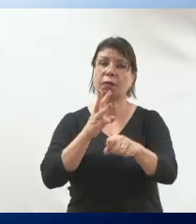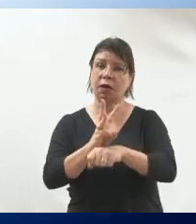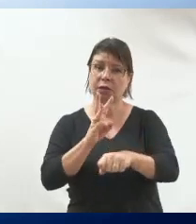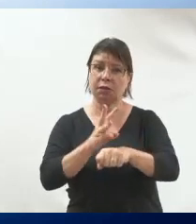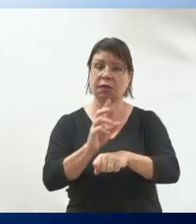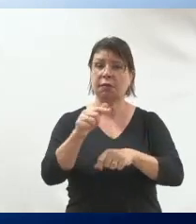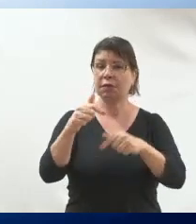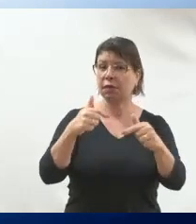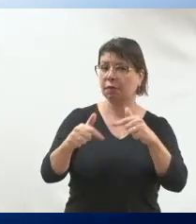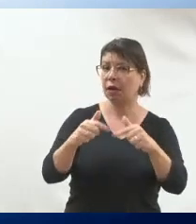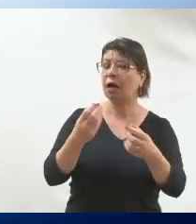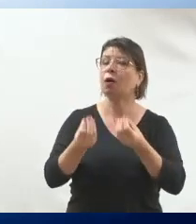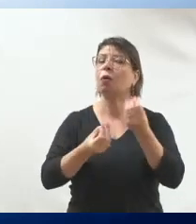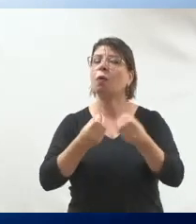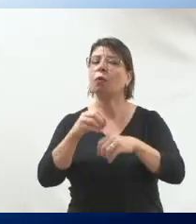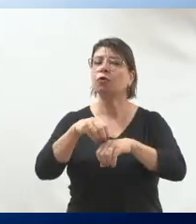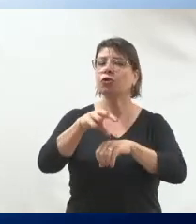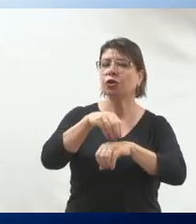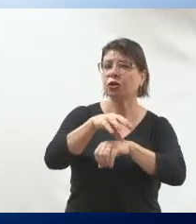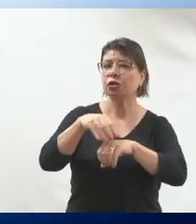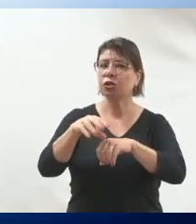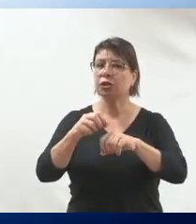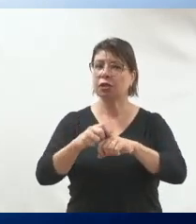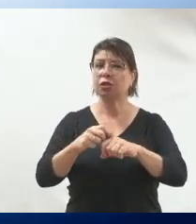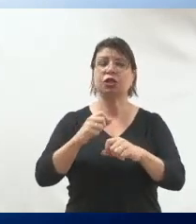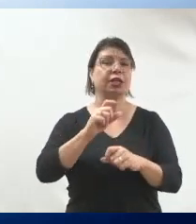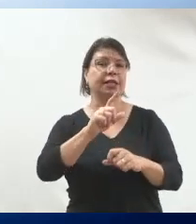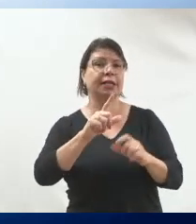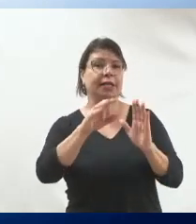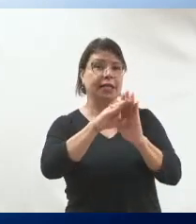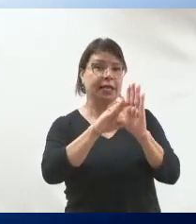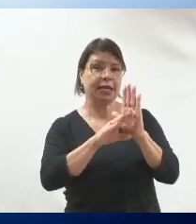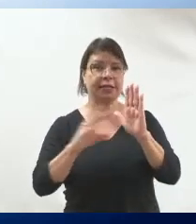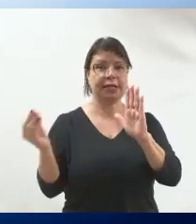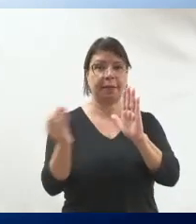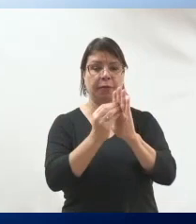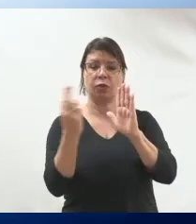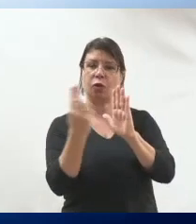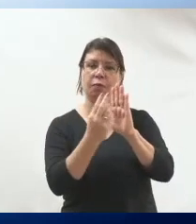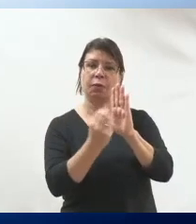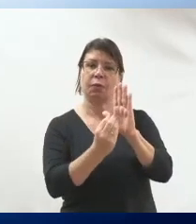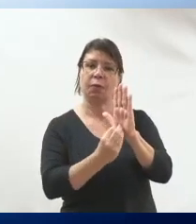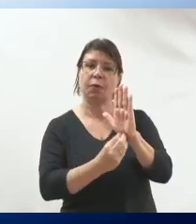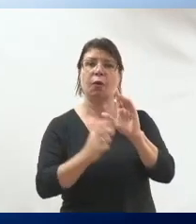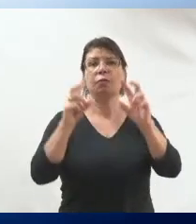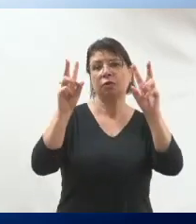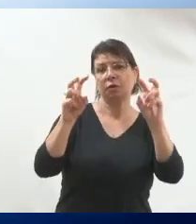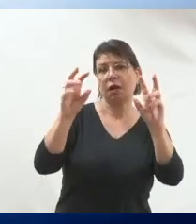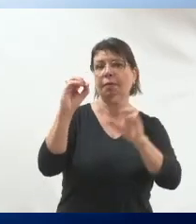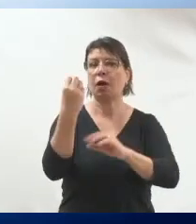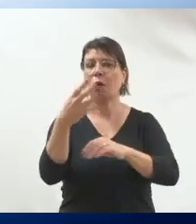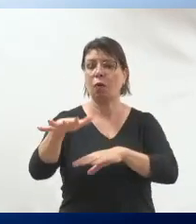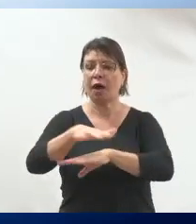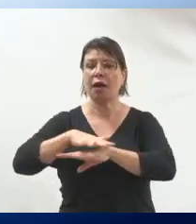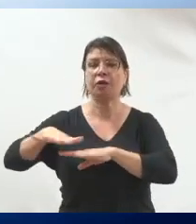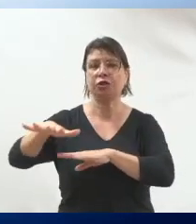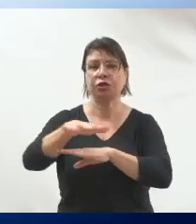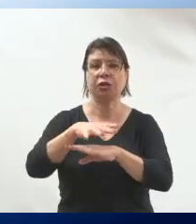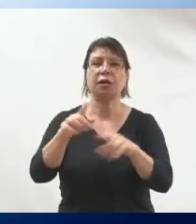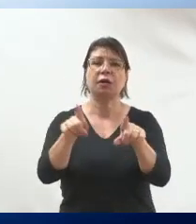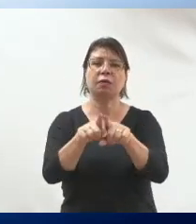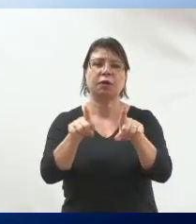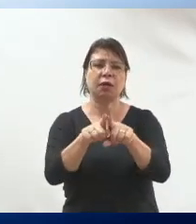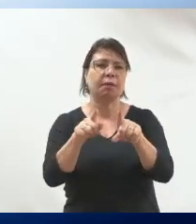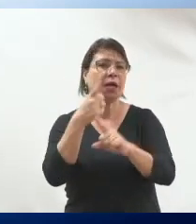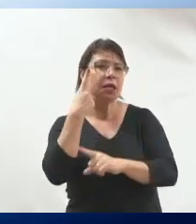algumas dicas de lista de transmissão. Segmentar as listas por temas ou regiões, enviar conteúdo que interesse ao